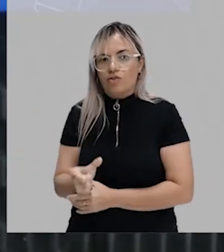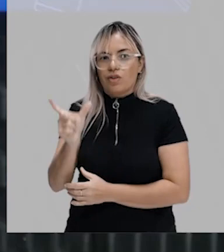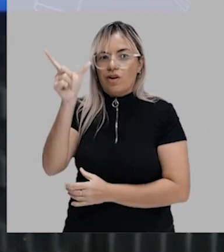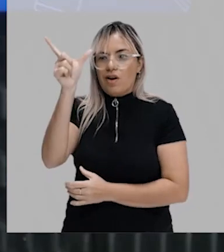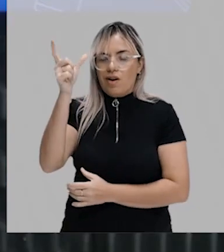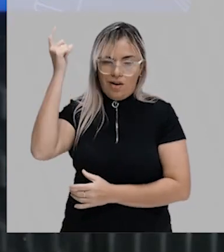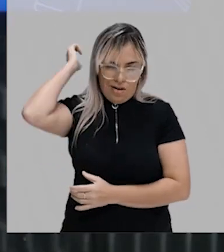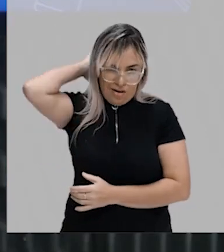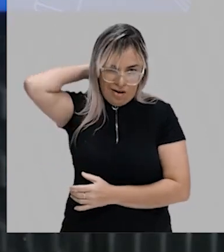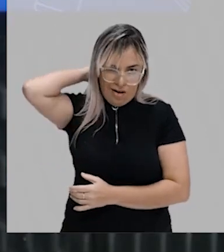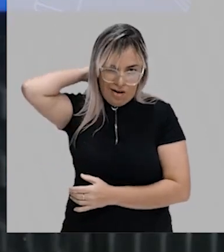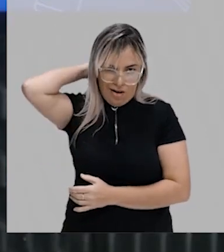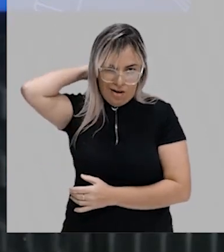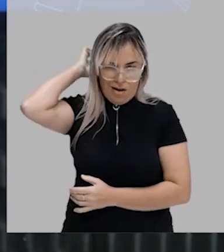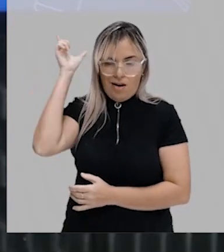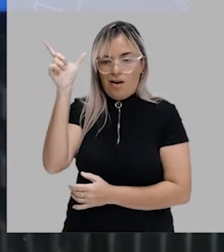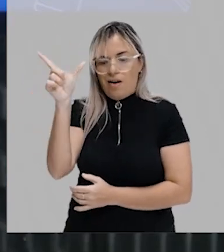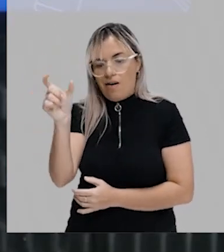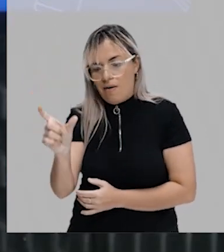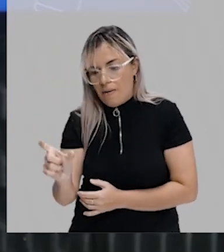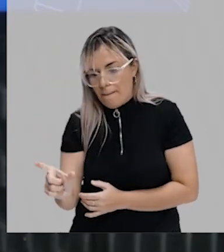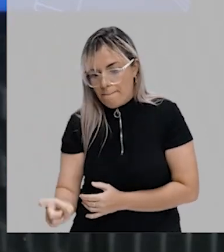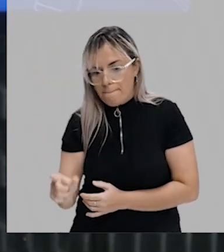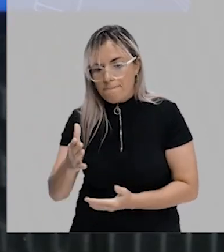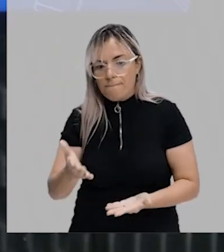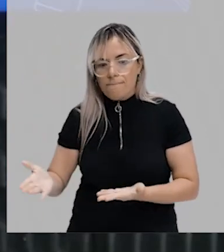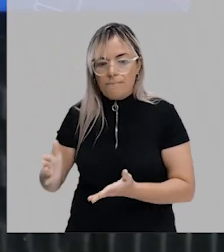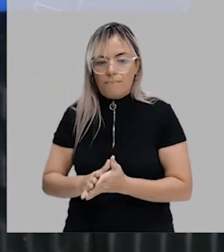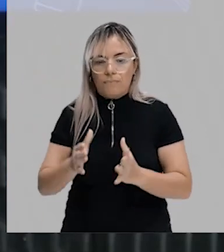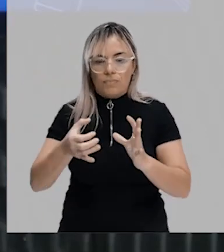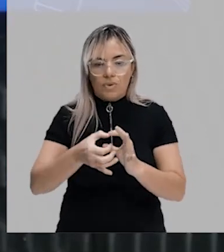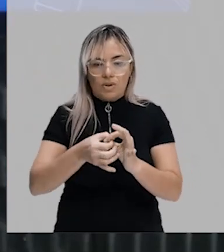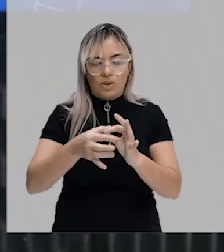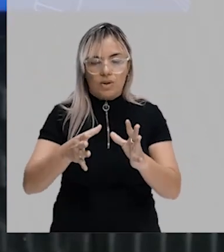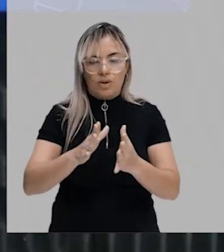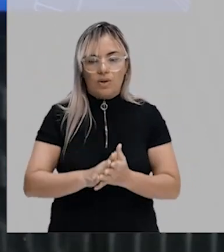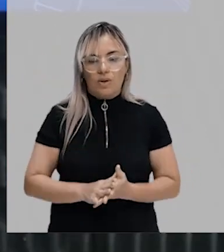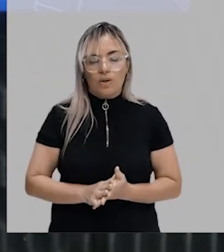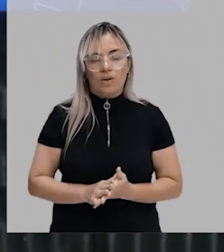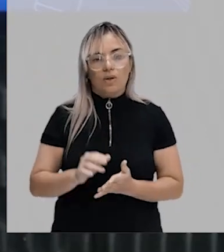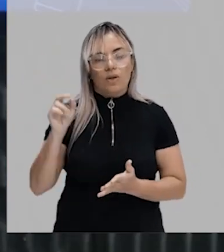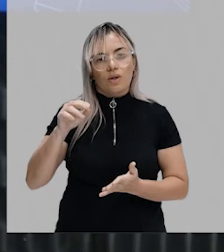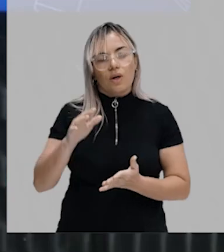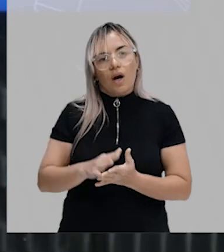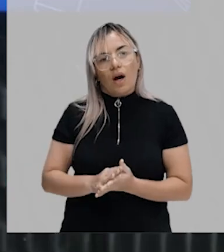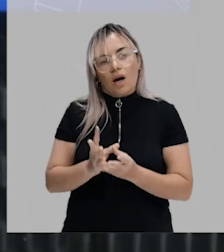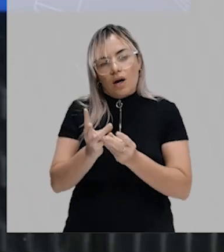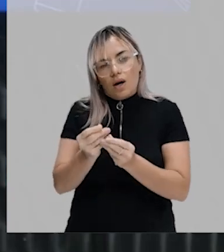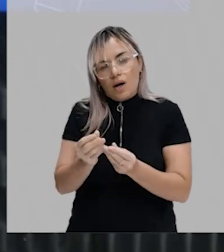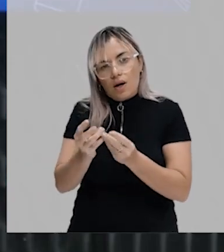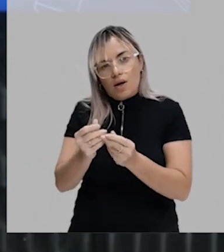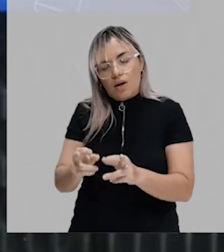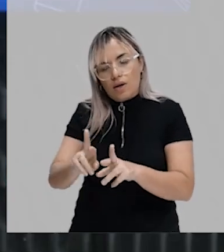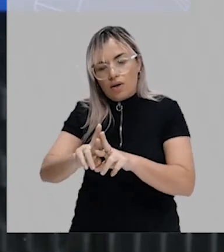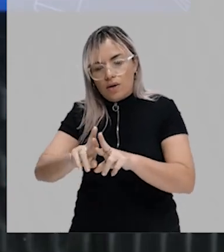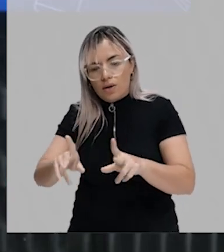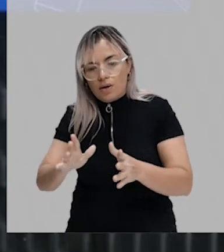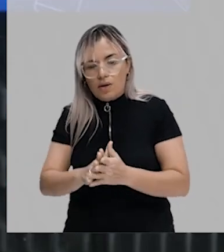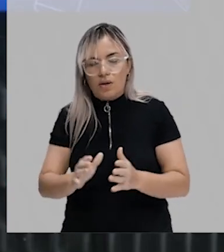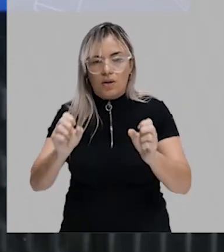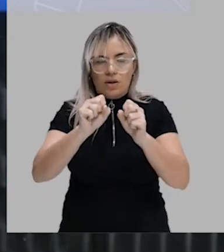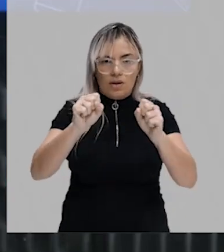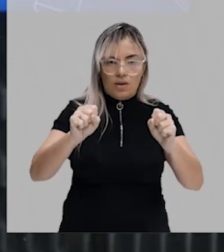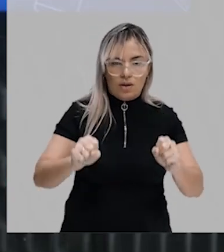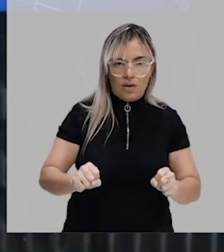A coluna vertebral. Ela libera substâncias que induzem as células do tubo nervoso a se diferenciarem em sistema nervoso